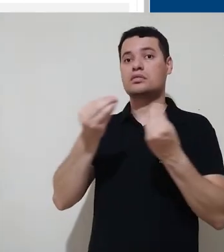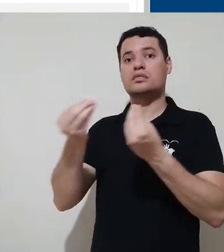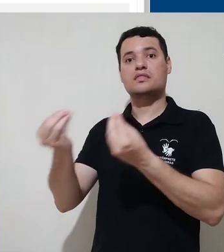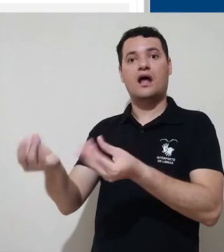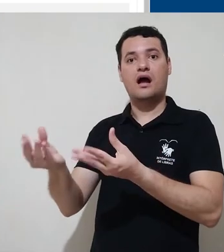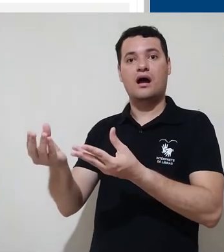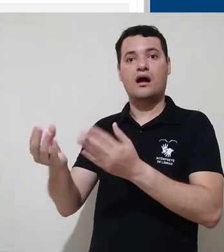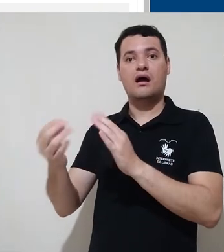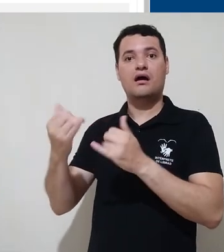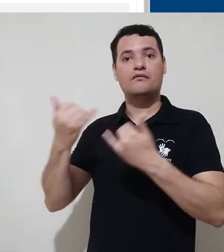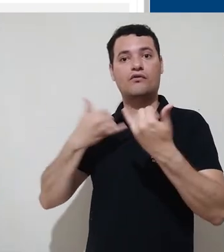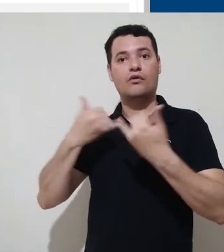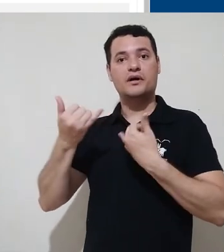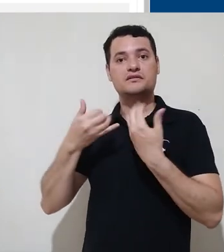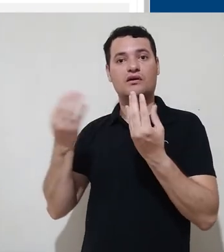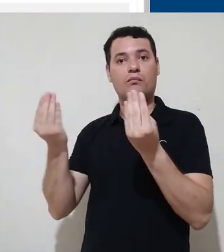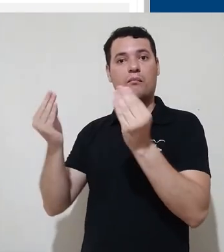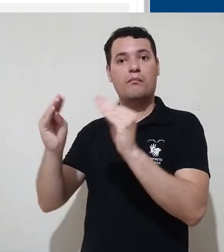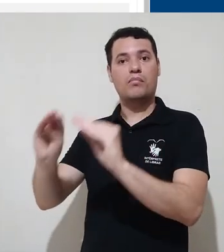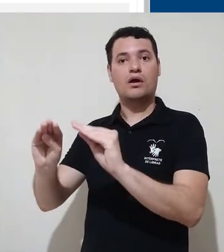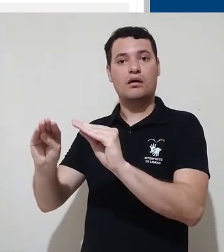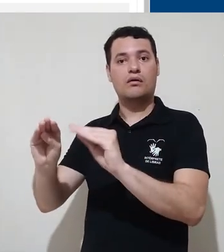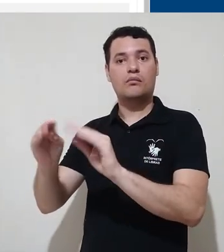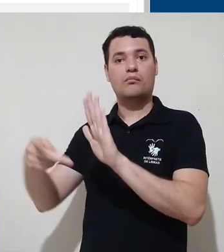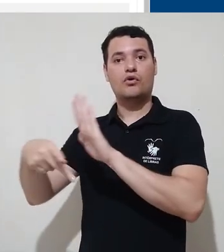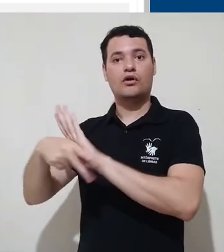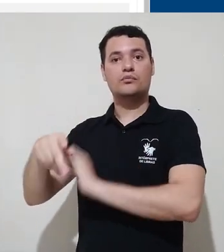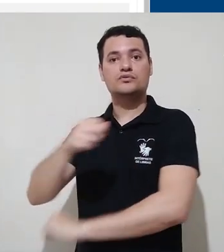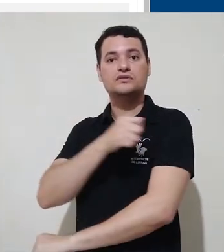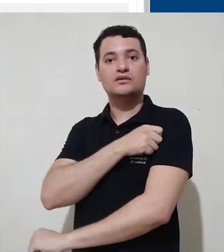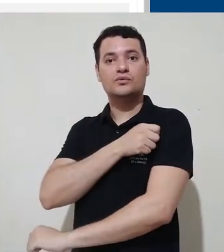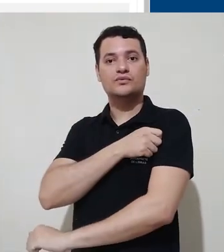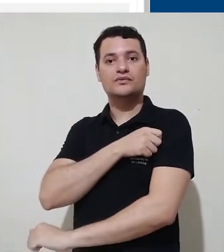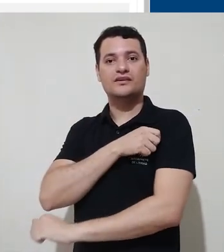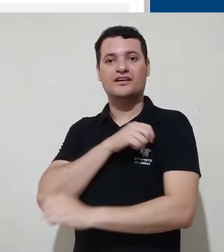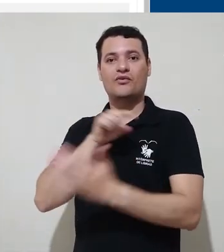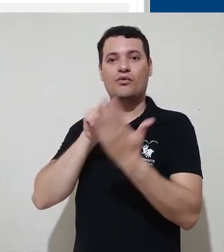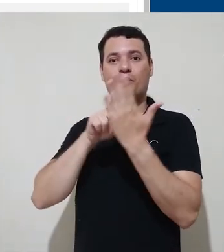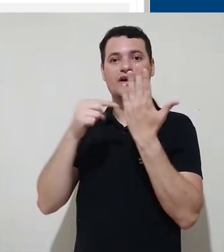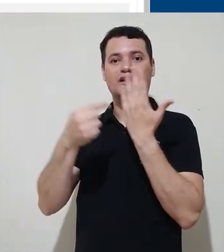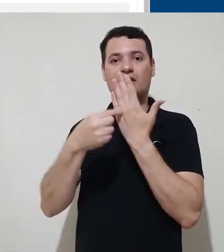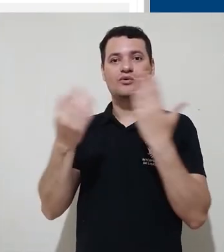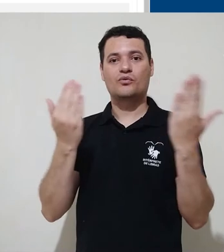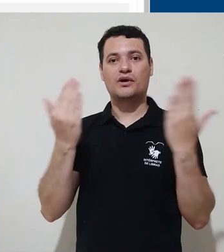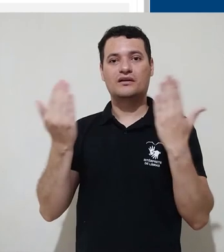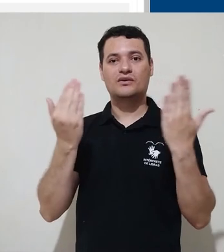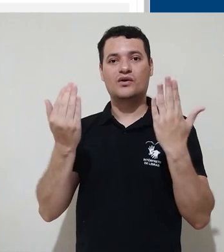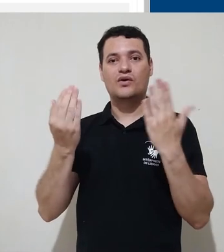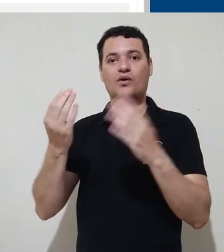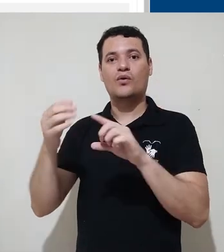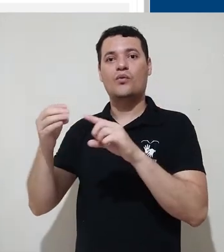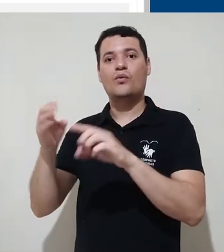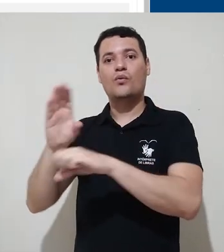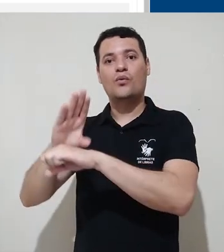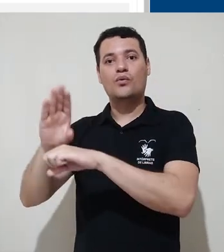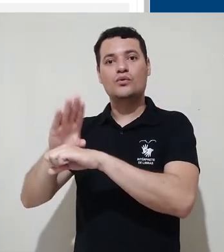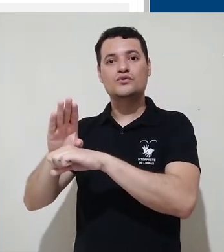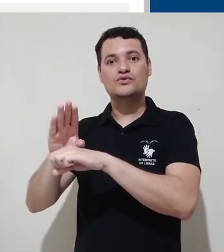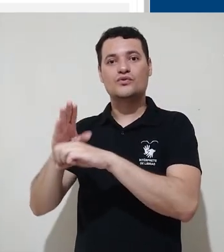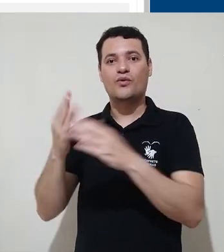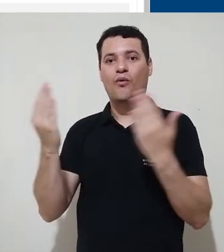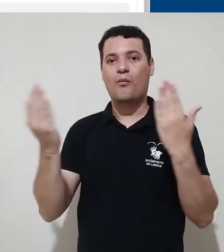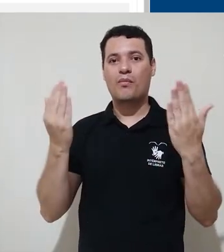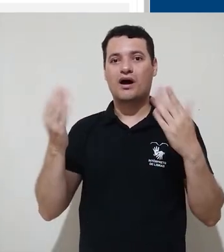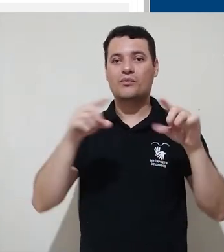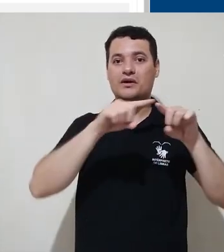disponibilizar as informações para os seus alunos. Uma boa metáfora seria que um curso é equivalente a uma